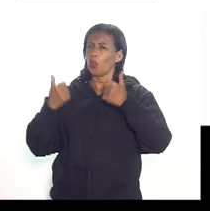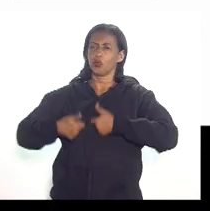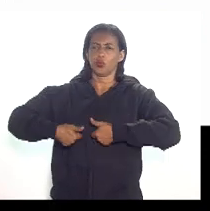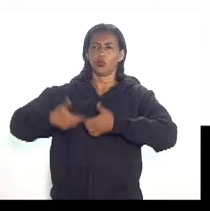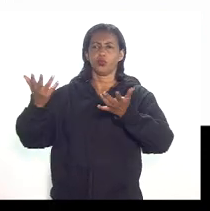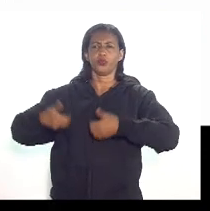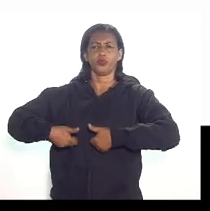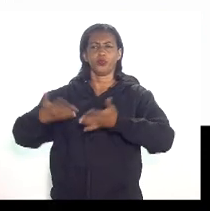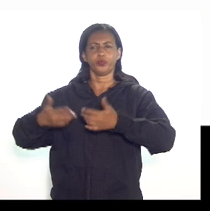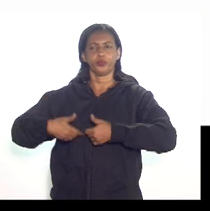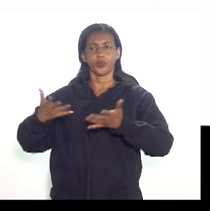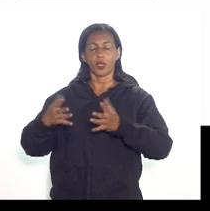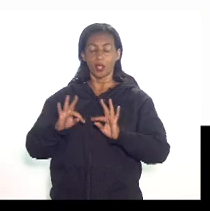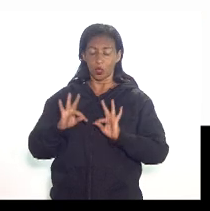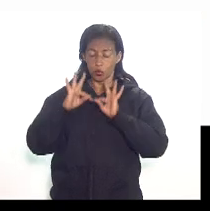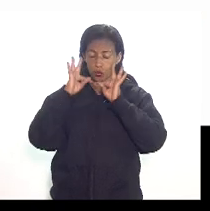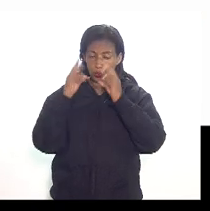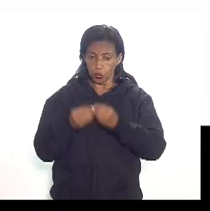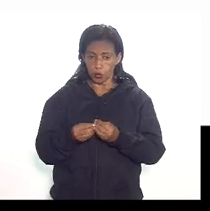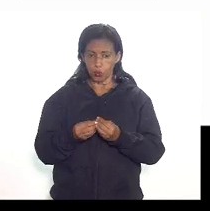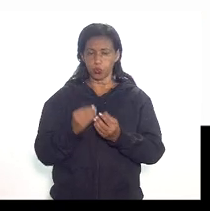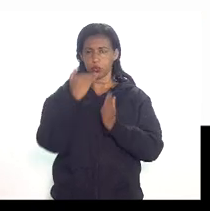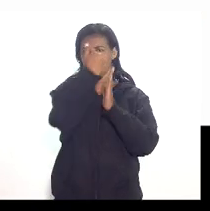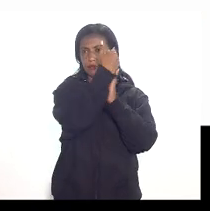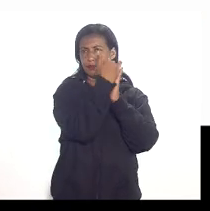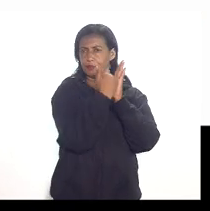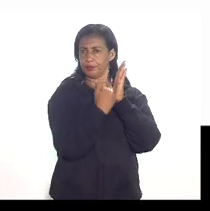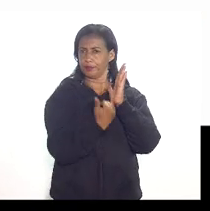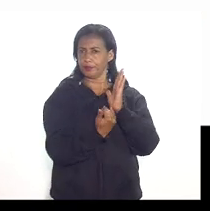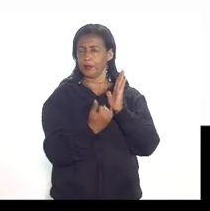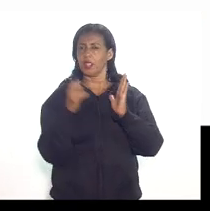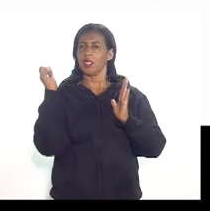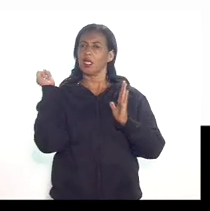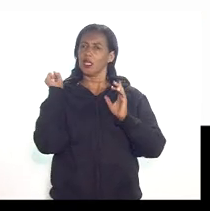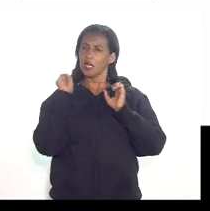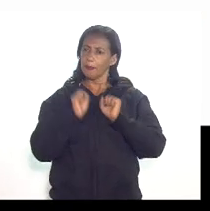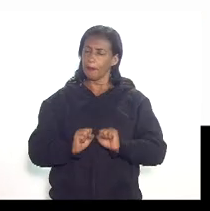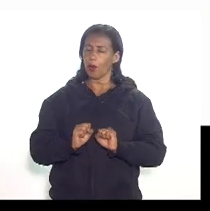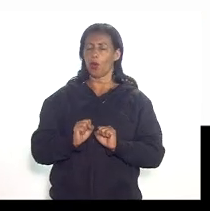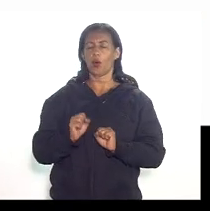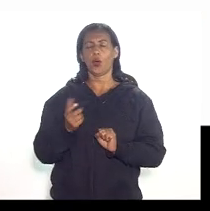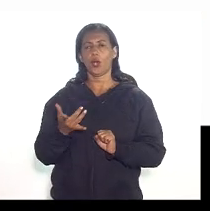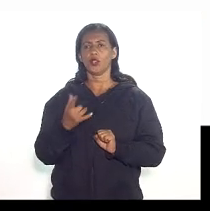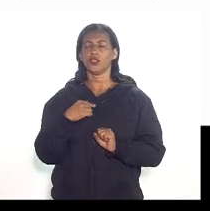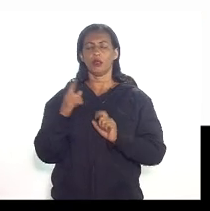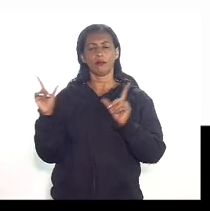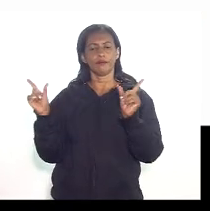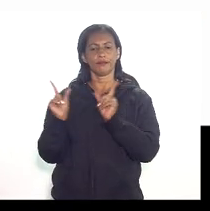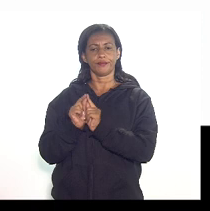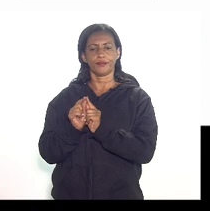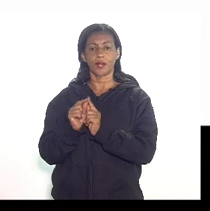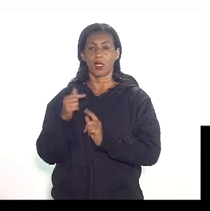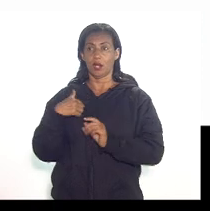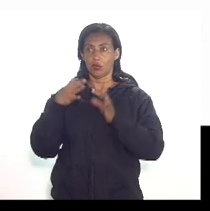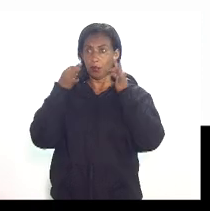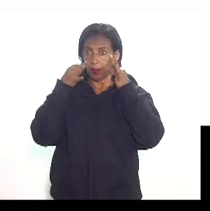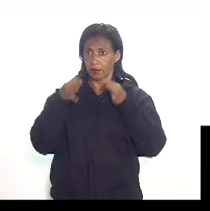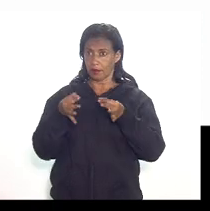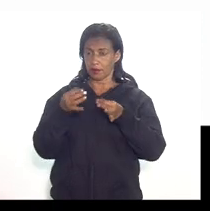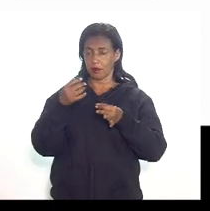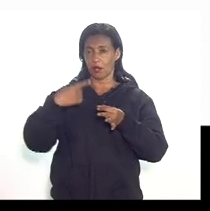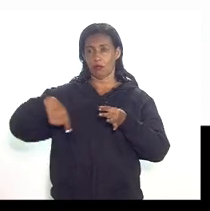então é isso aqui senhores que pode ser em tese poderia ser deduzido eu chamo atenção